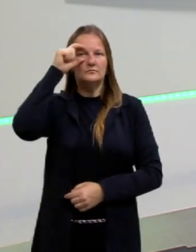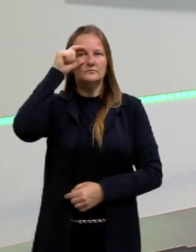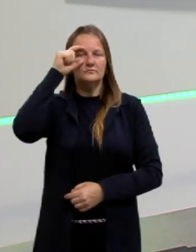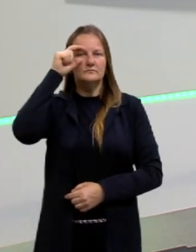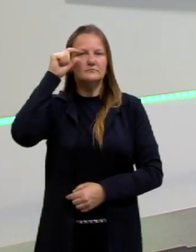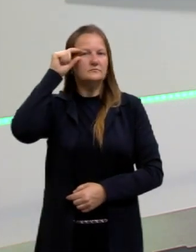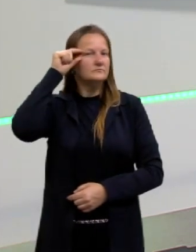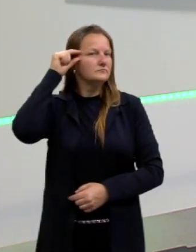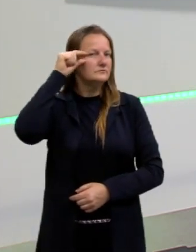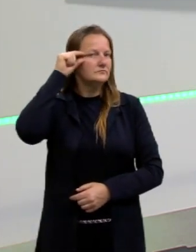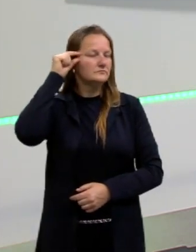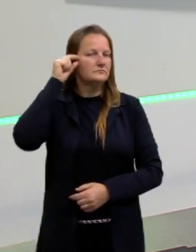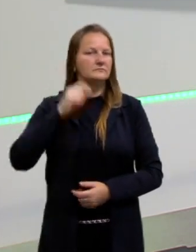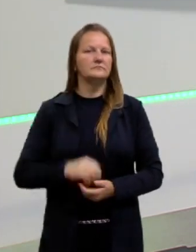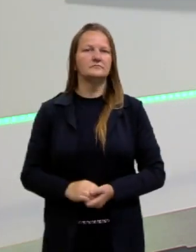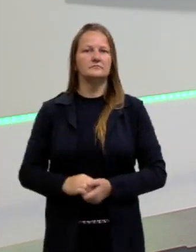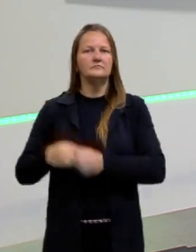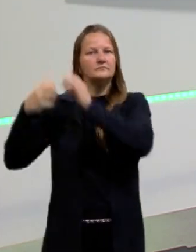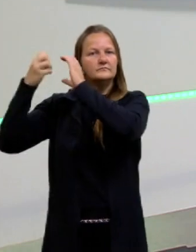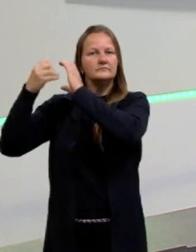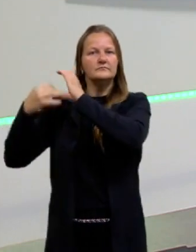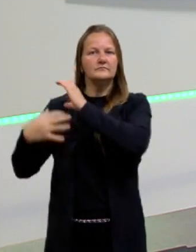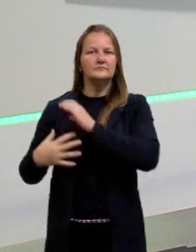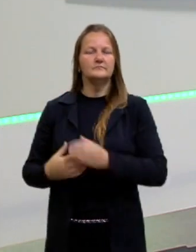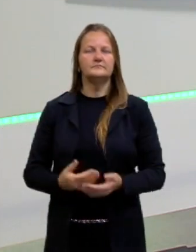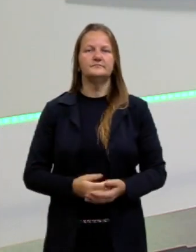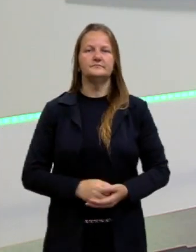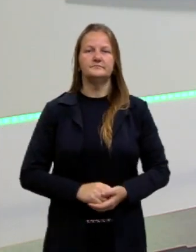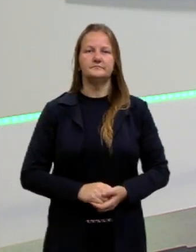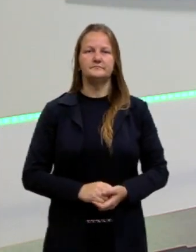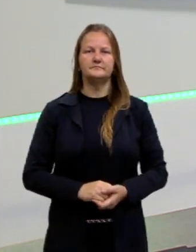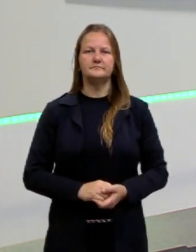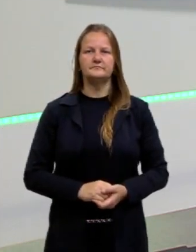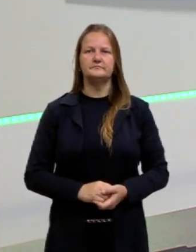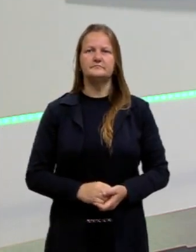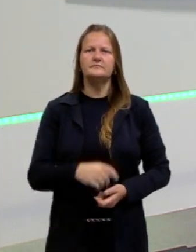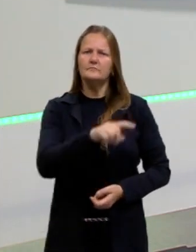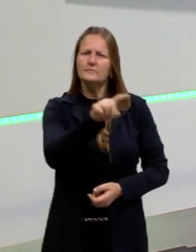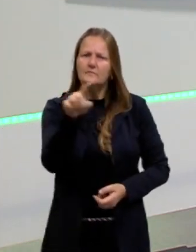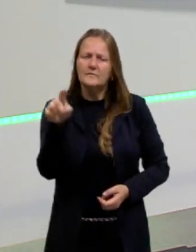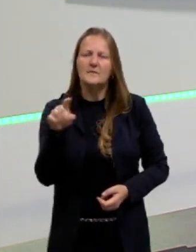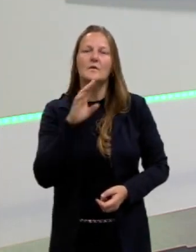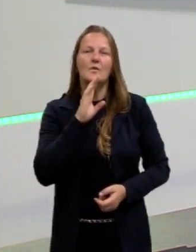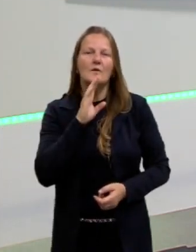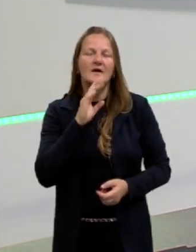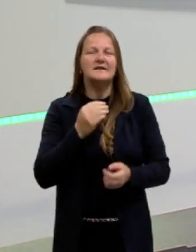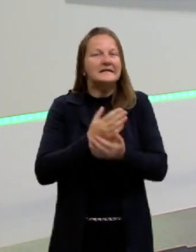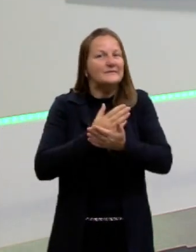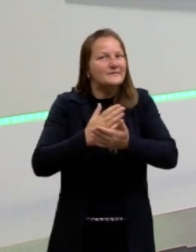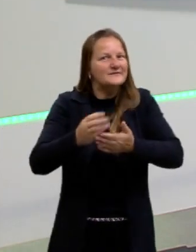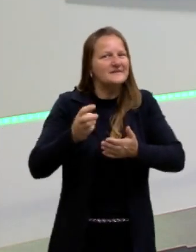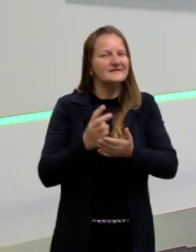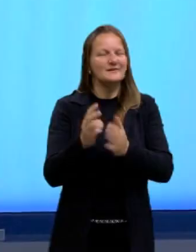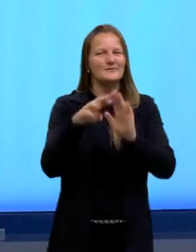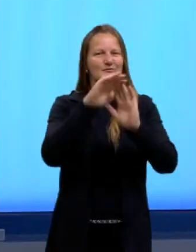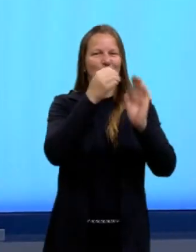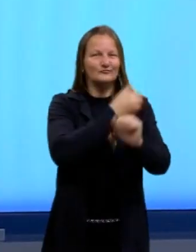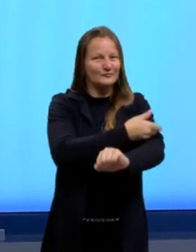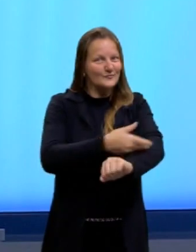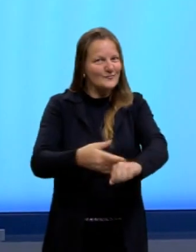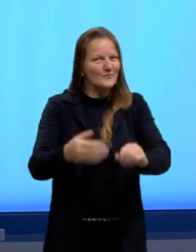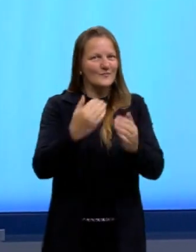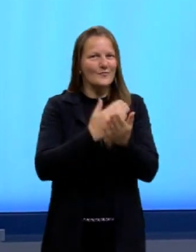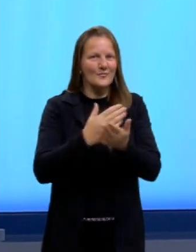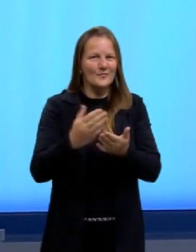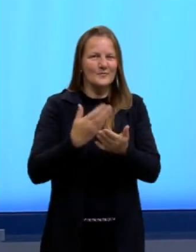largas, então esse que eu escrevi aí sou eu, tá? Tu já sabe, todo início de aula eu já deixo para ti aqui os